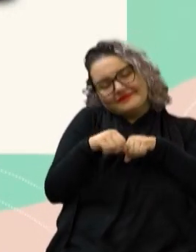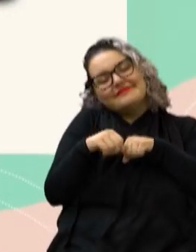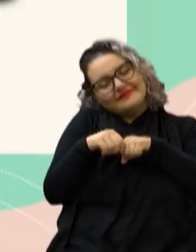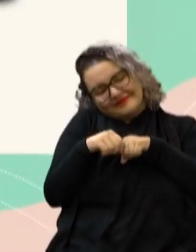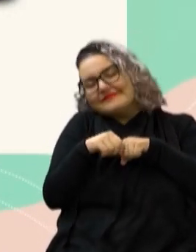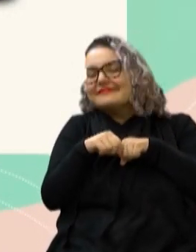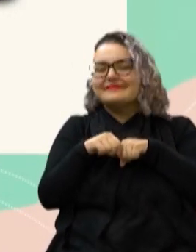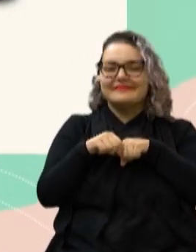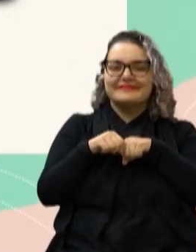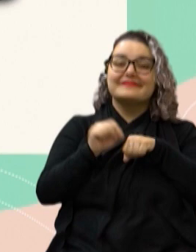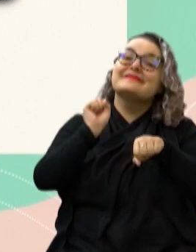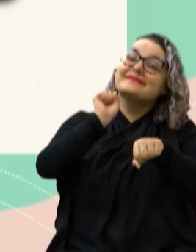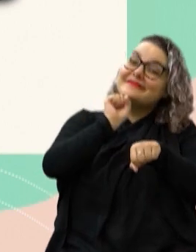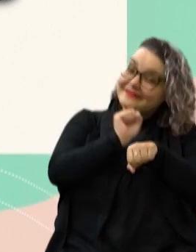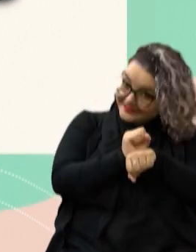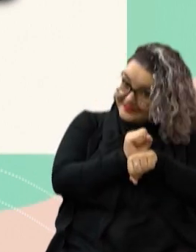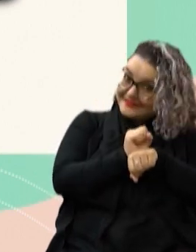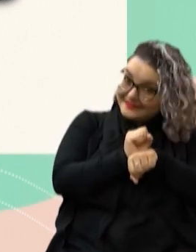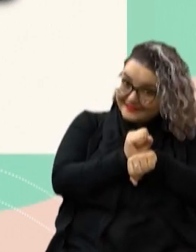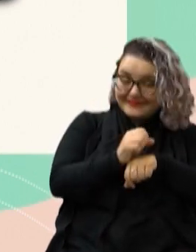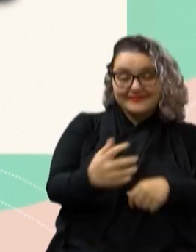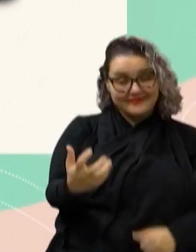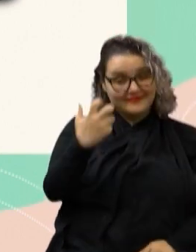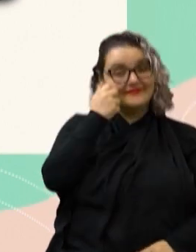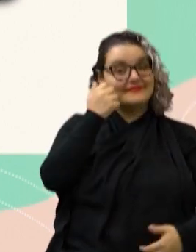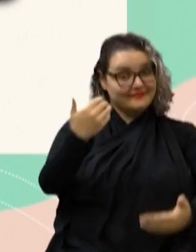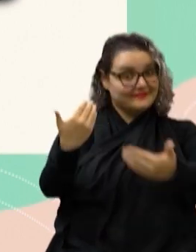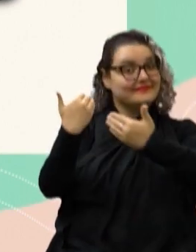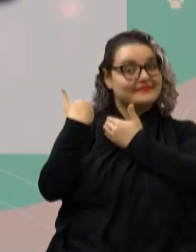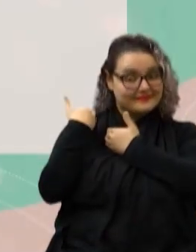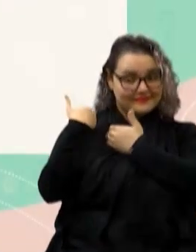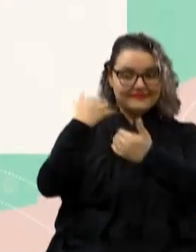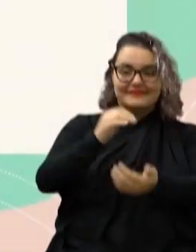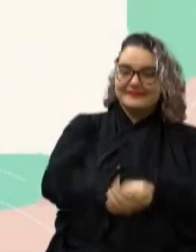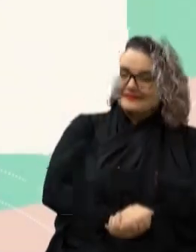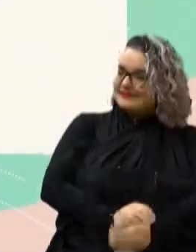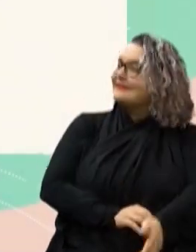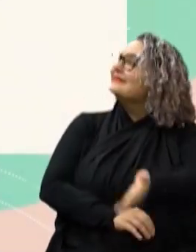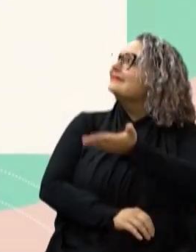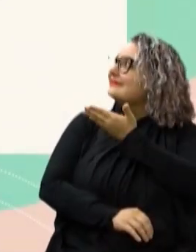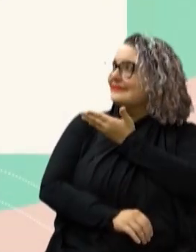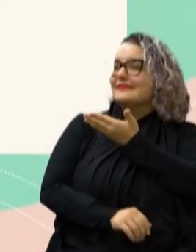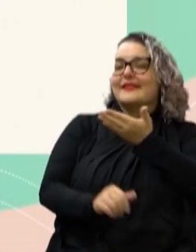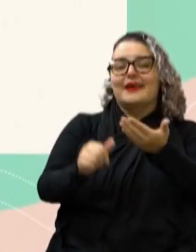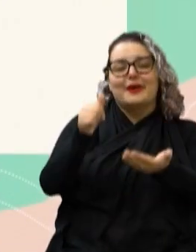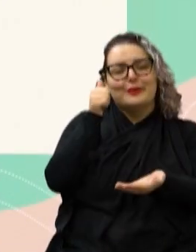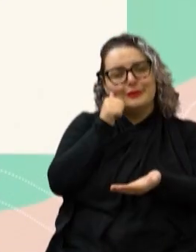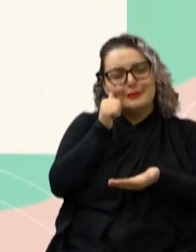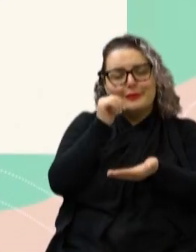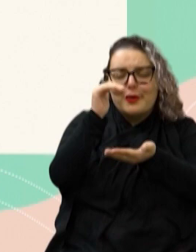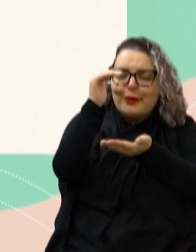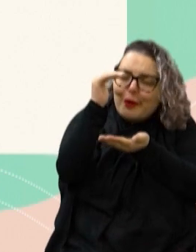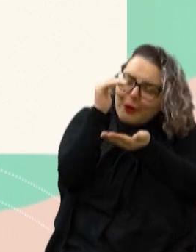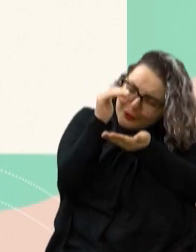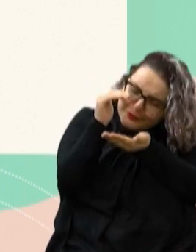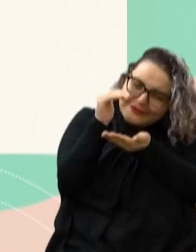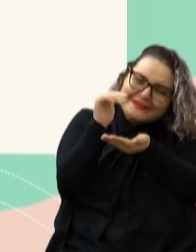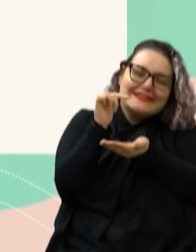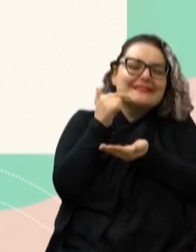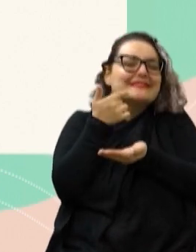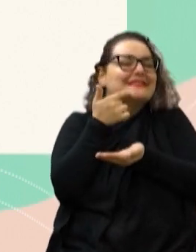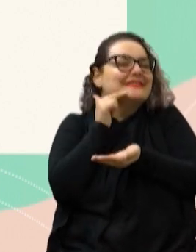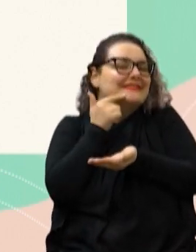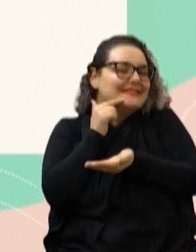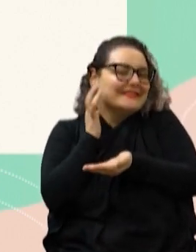um chamego e está aguardando por uma adoção responsável Julie é uma filhotinha pequena e